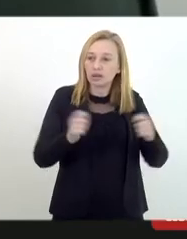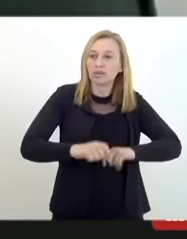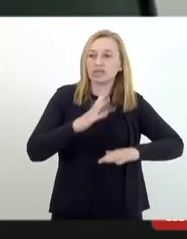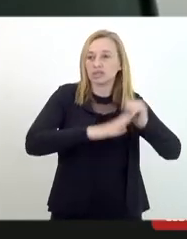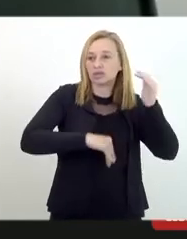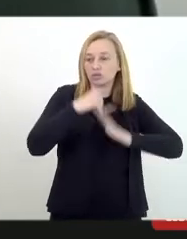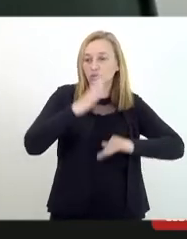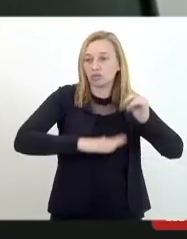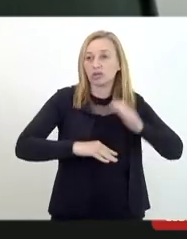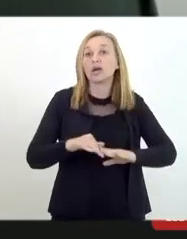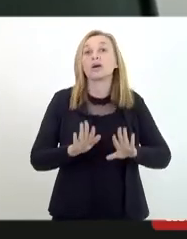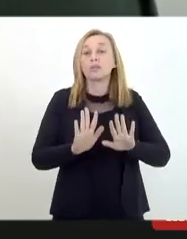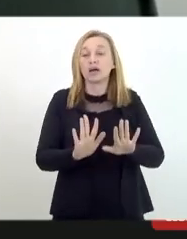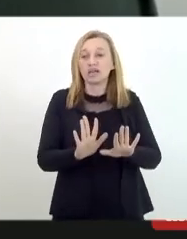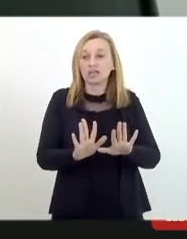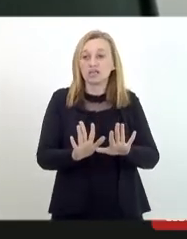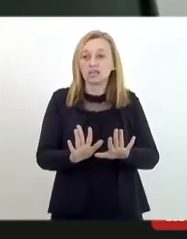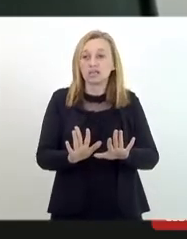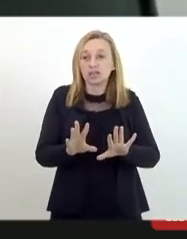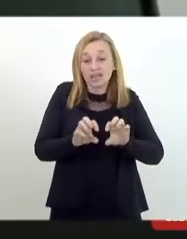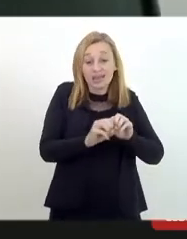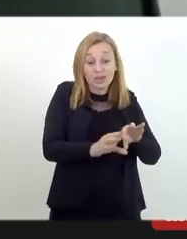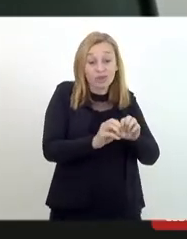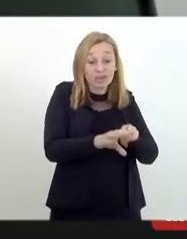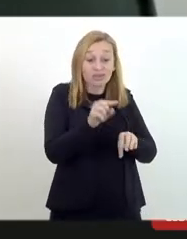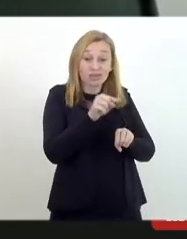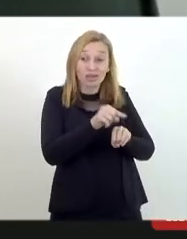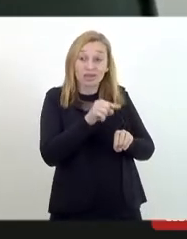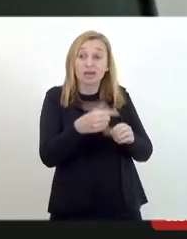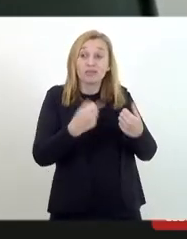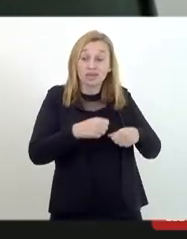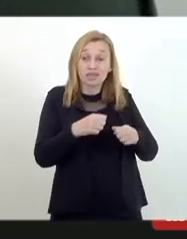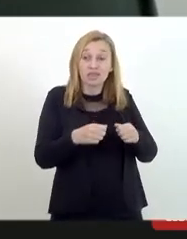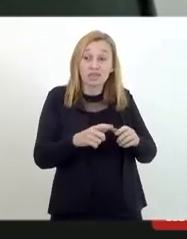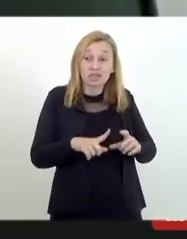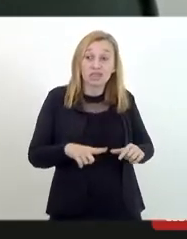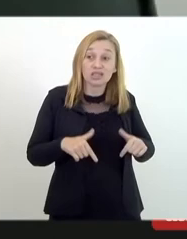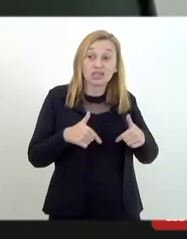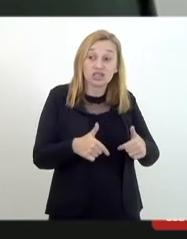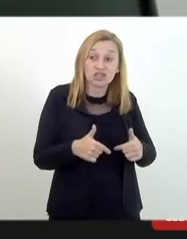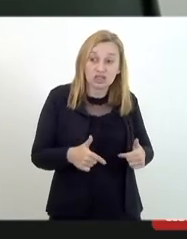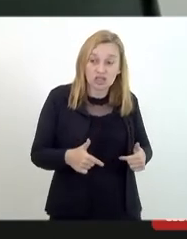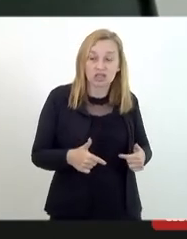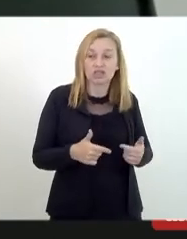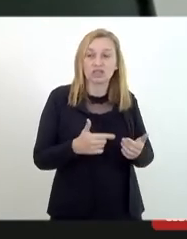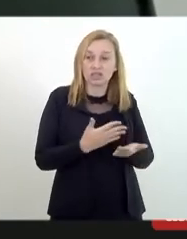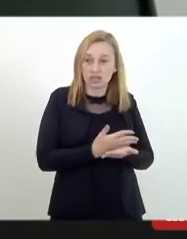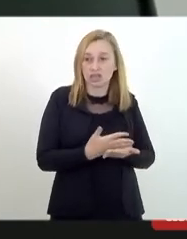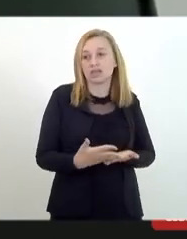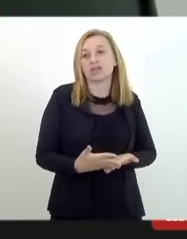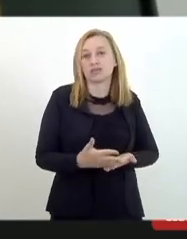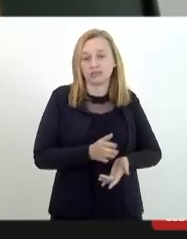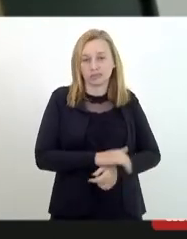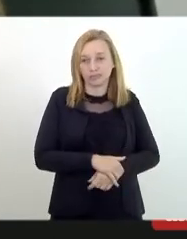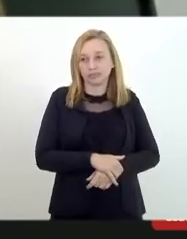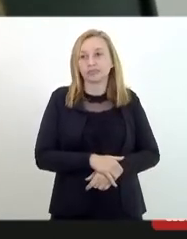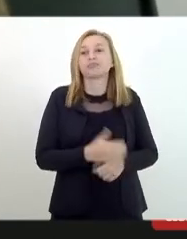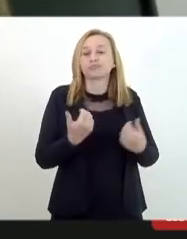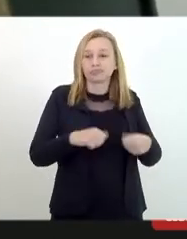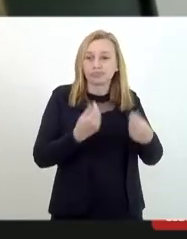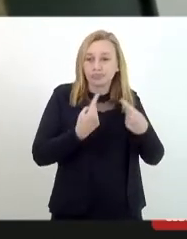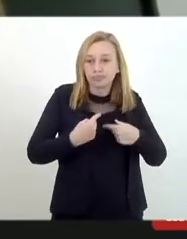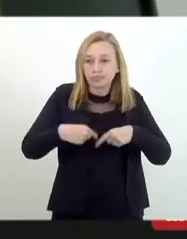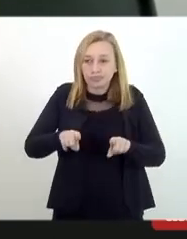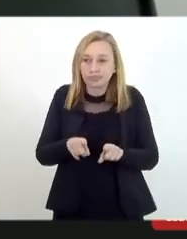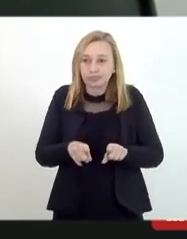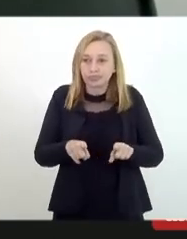profissionais, mas a questão educacional a gente precisa fazer para ontem. É preciso combater e a gente combate esses tipos